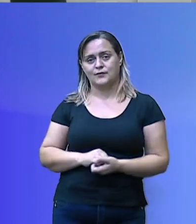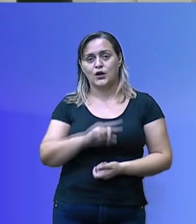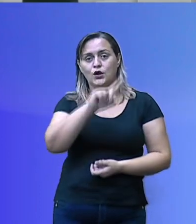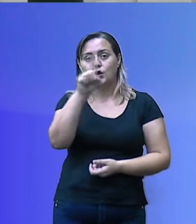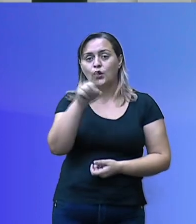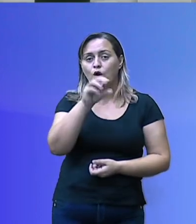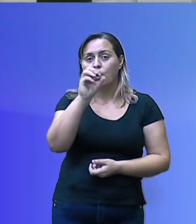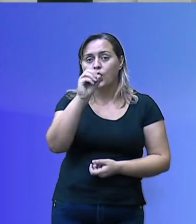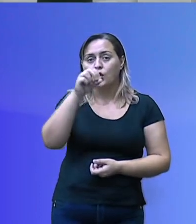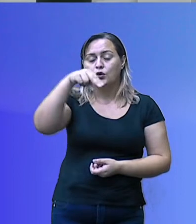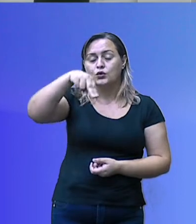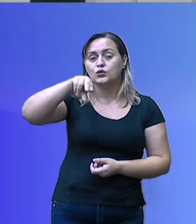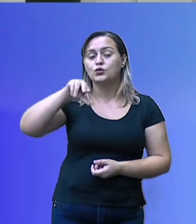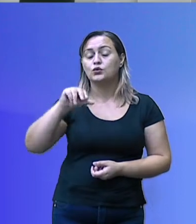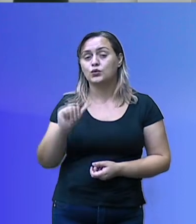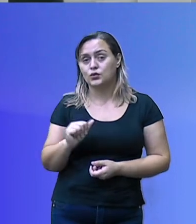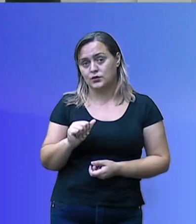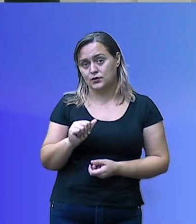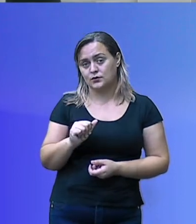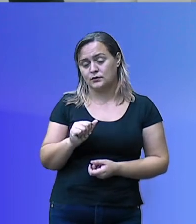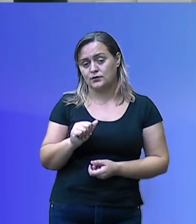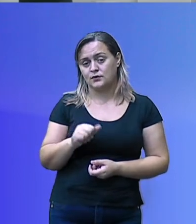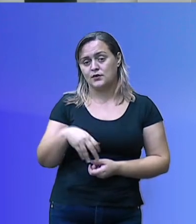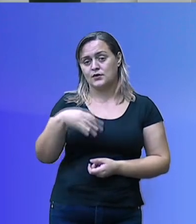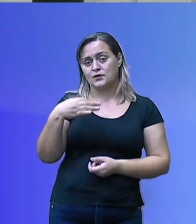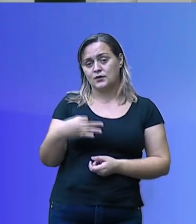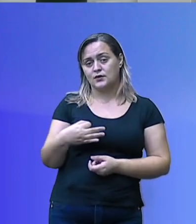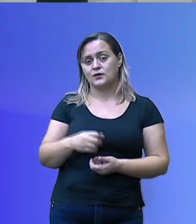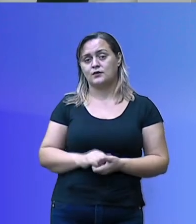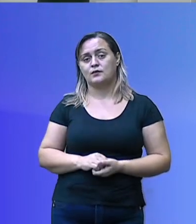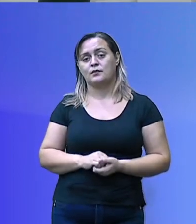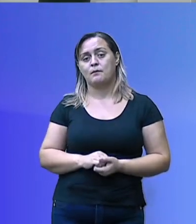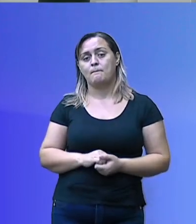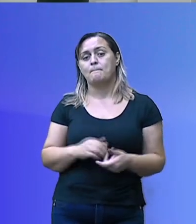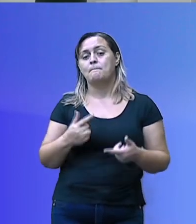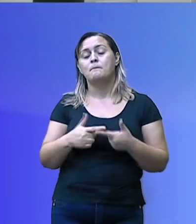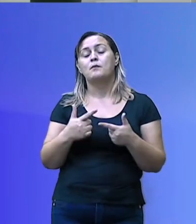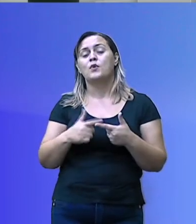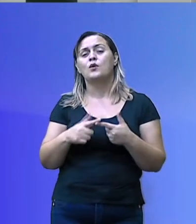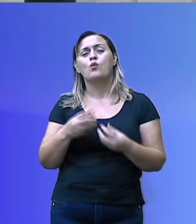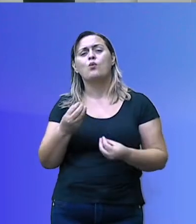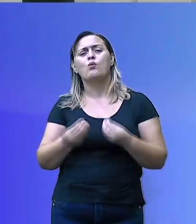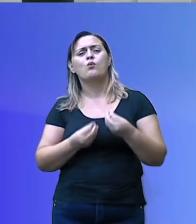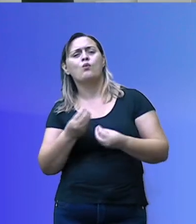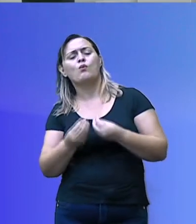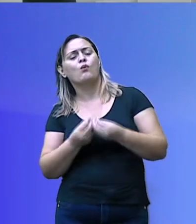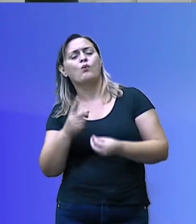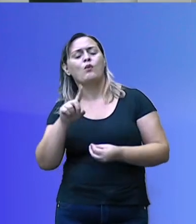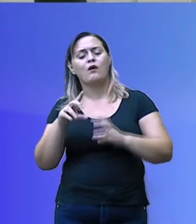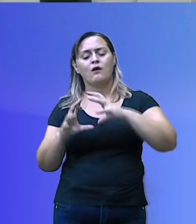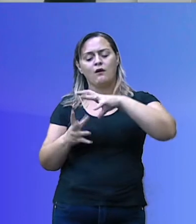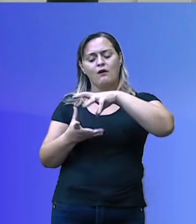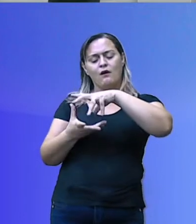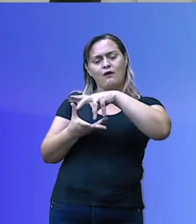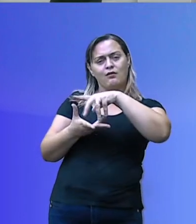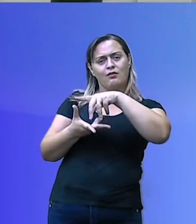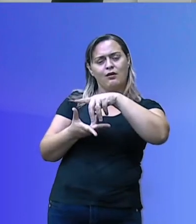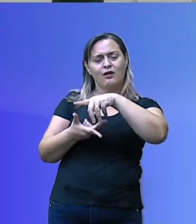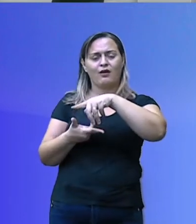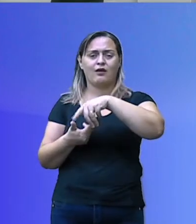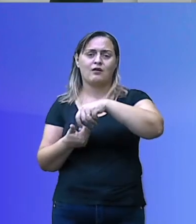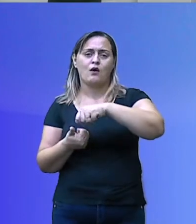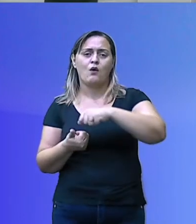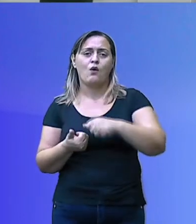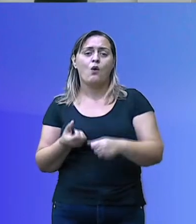Isso acontece devido à forma geóide da Terra e à inclinação